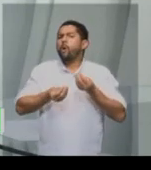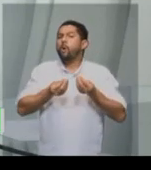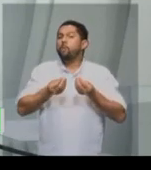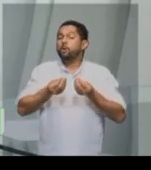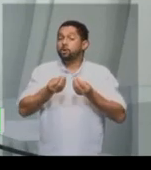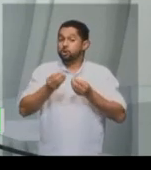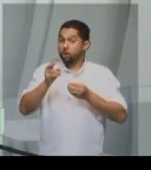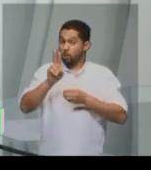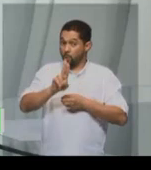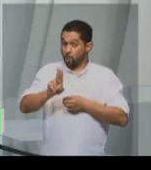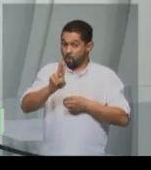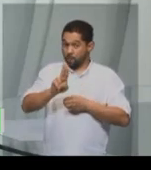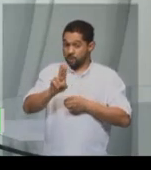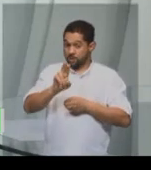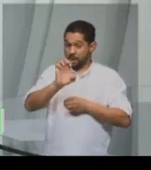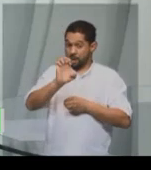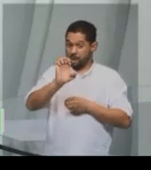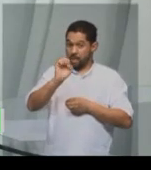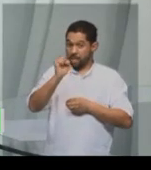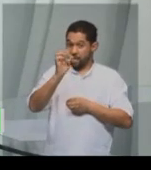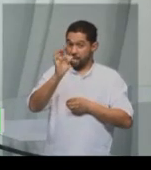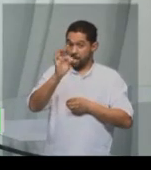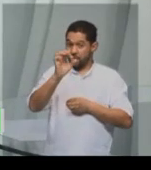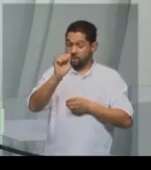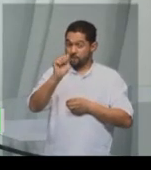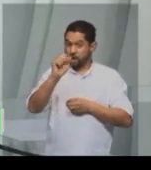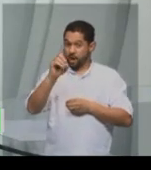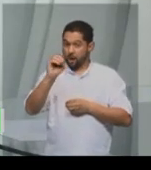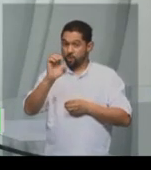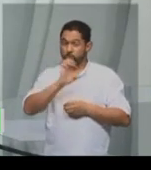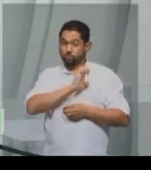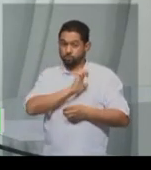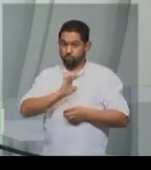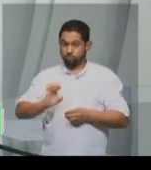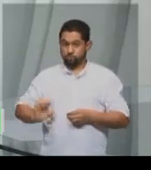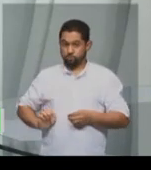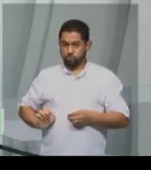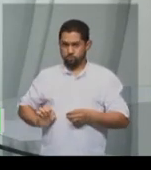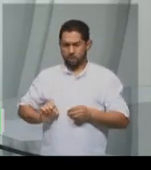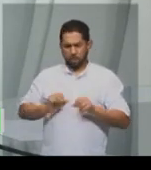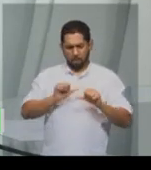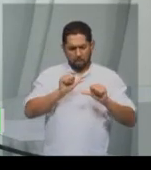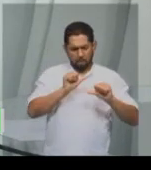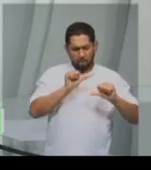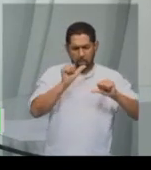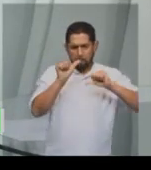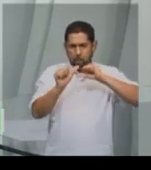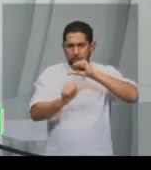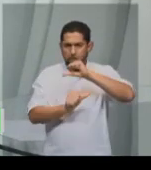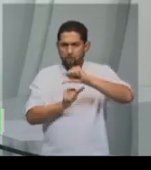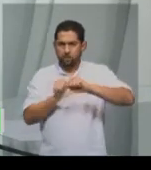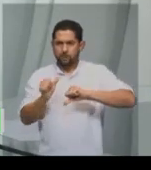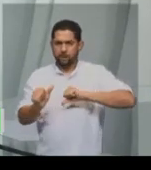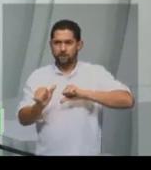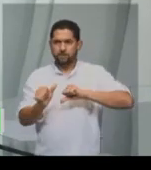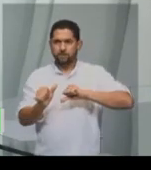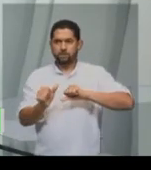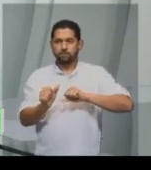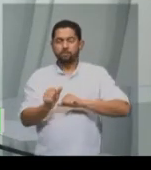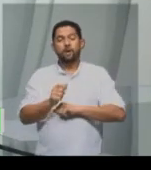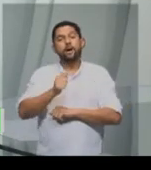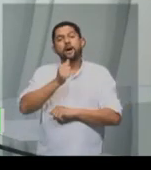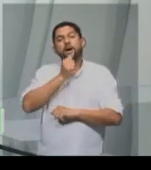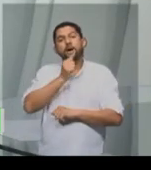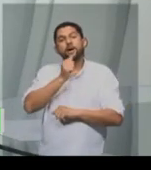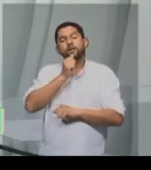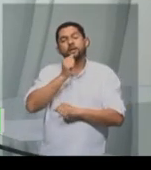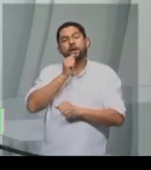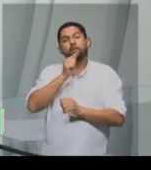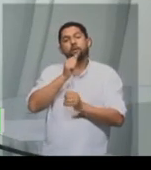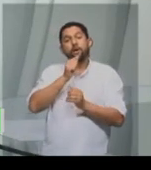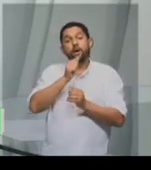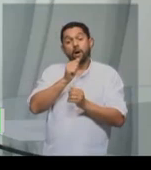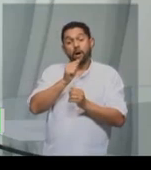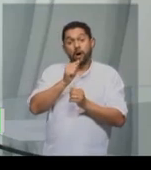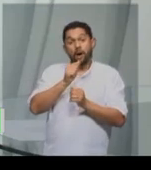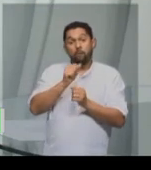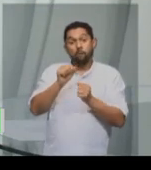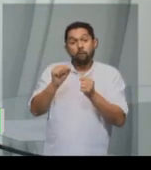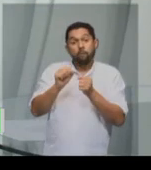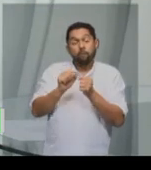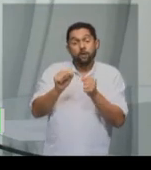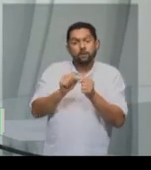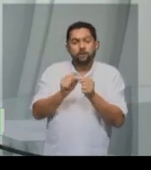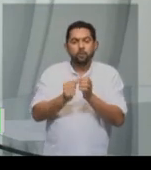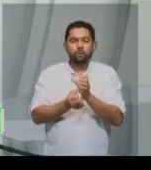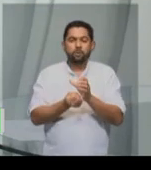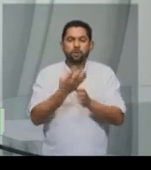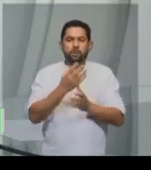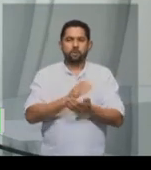gente tem que pensar que do feudalismo para o capitalismo nós estávamos sendo construídos os estados. Então, a gente sai